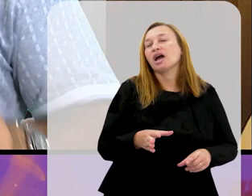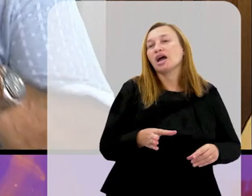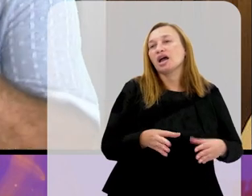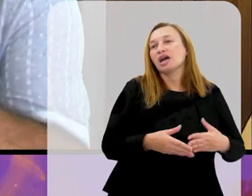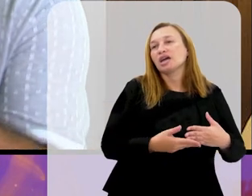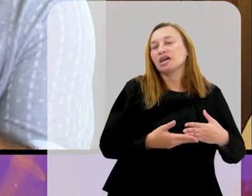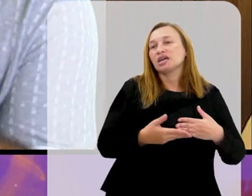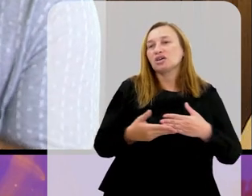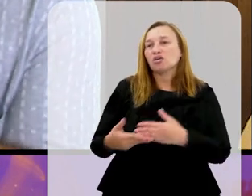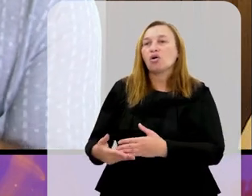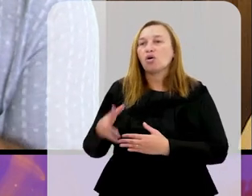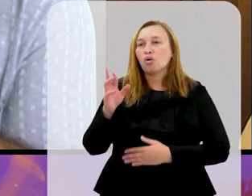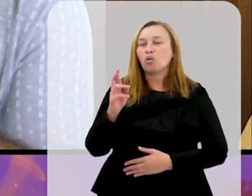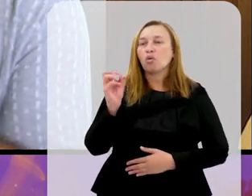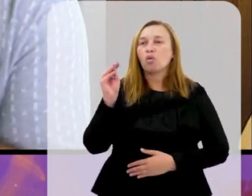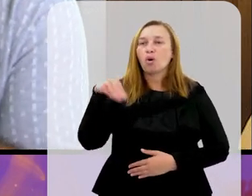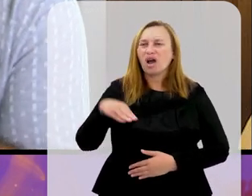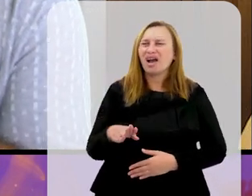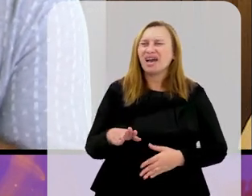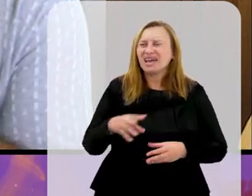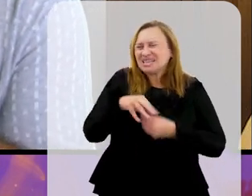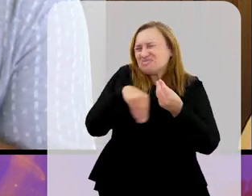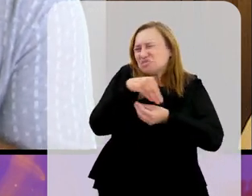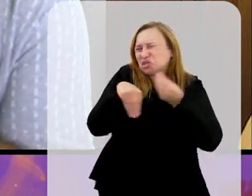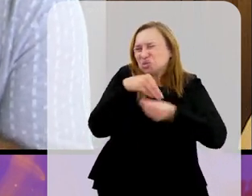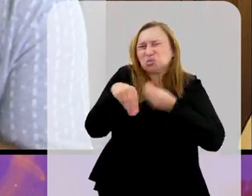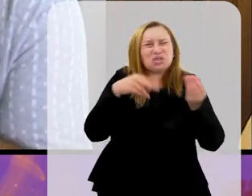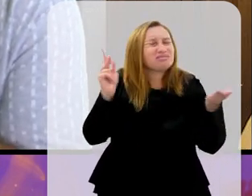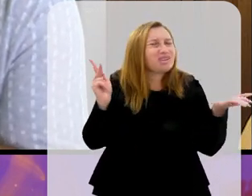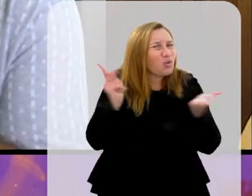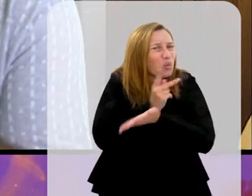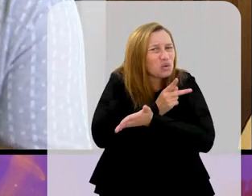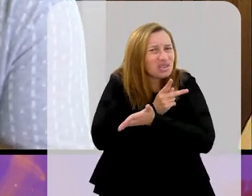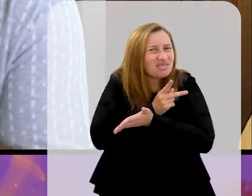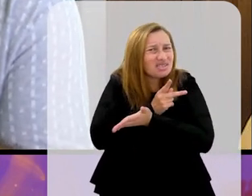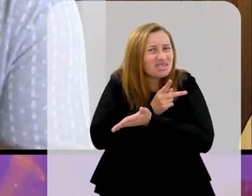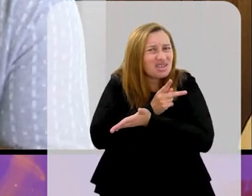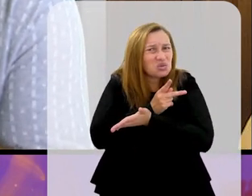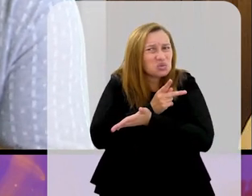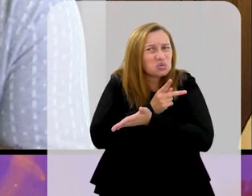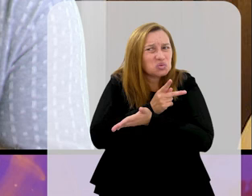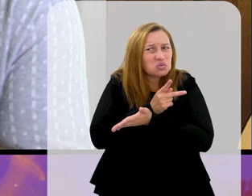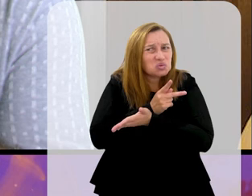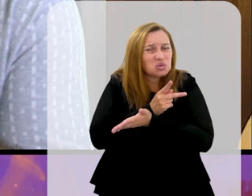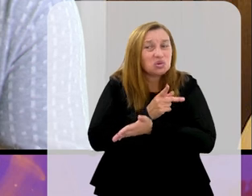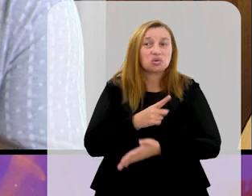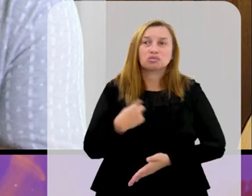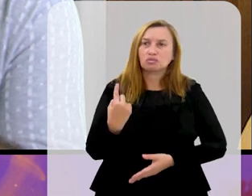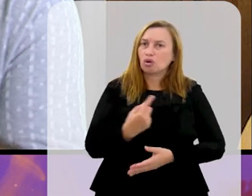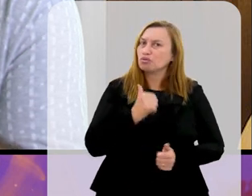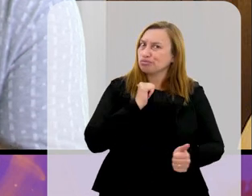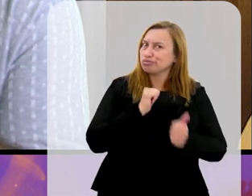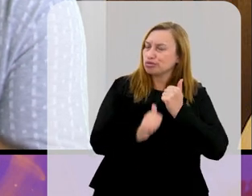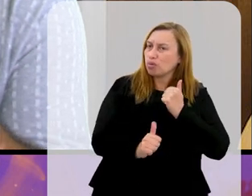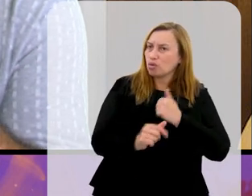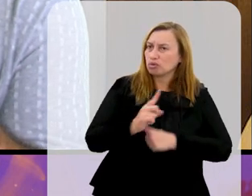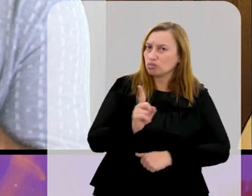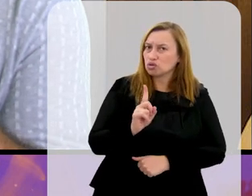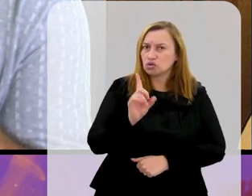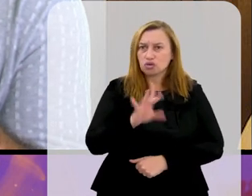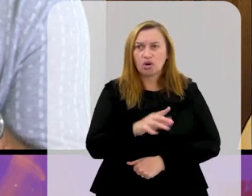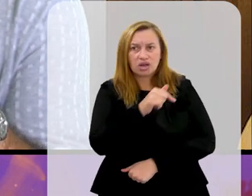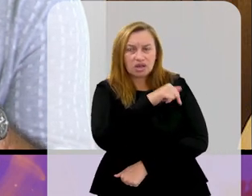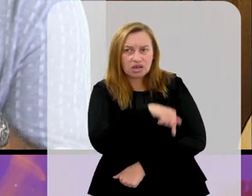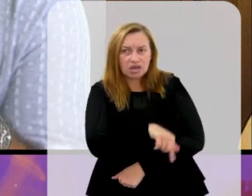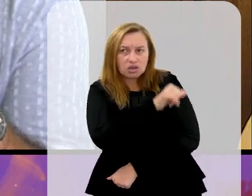deixou o Flamengo. Heraldo, vou dizer, essa salada que tem acontecido no nosso futebol, não